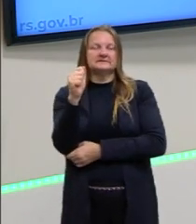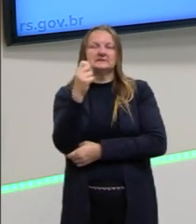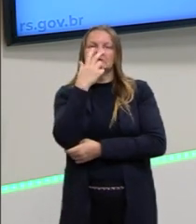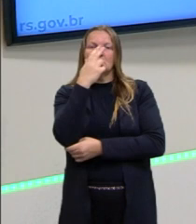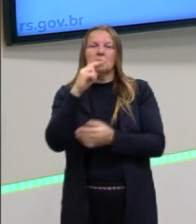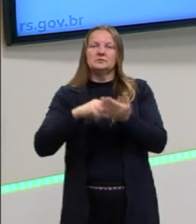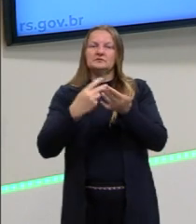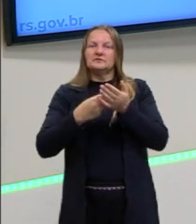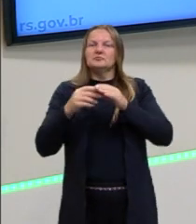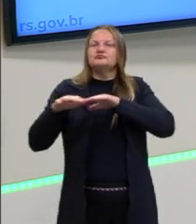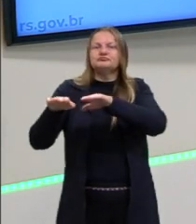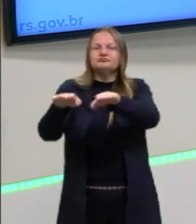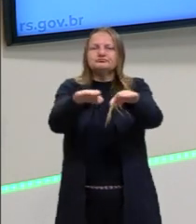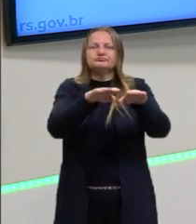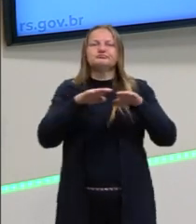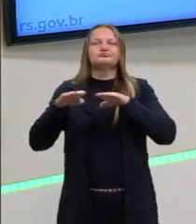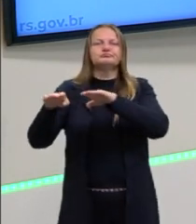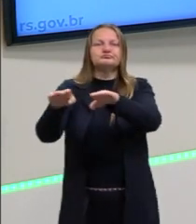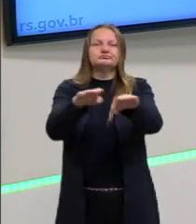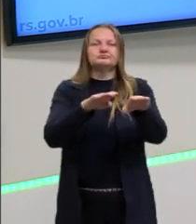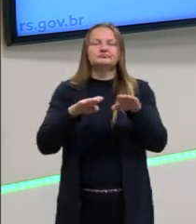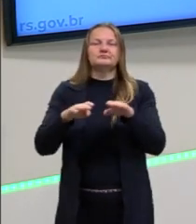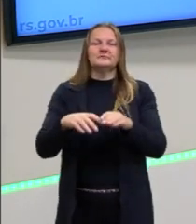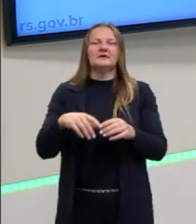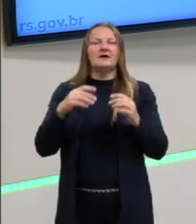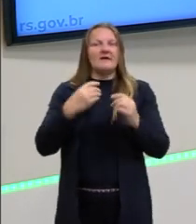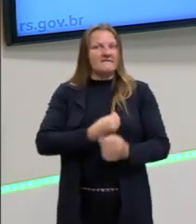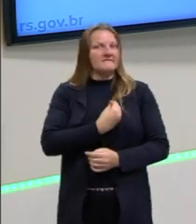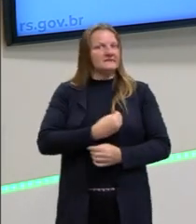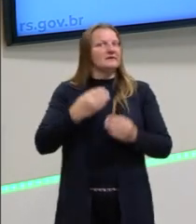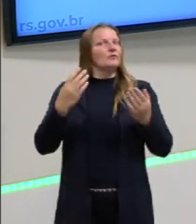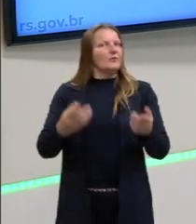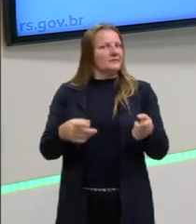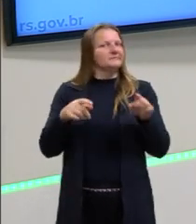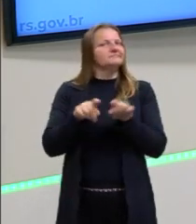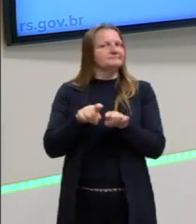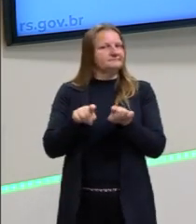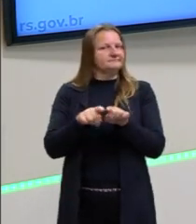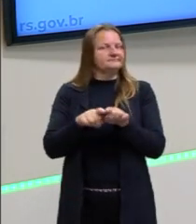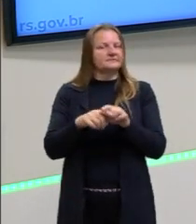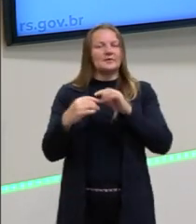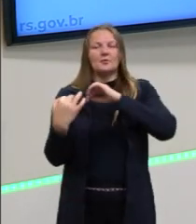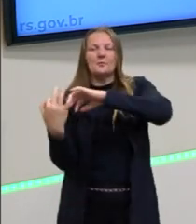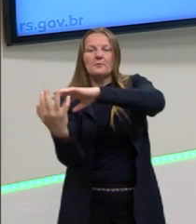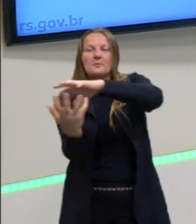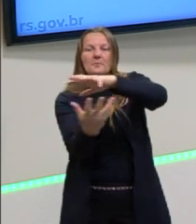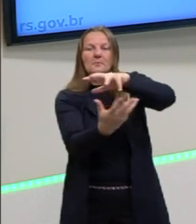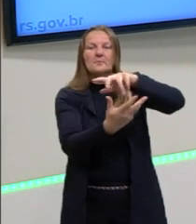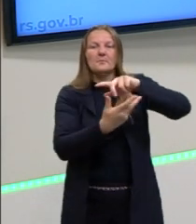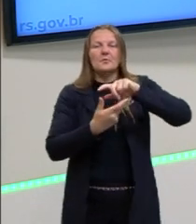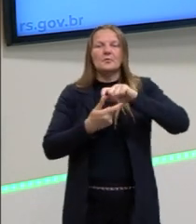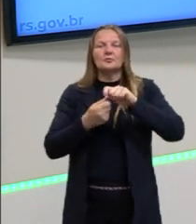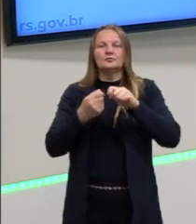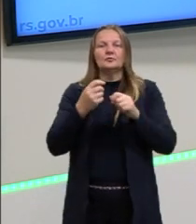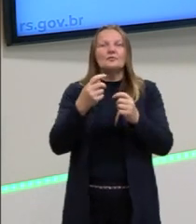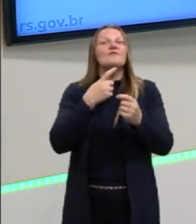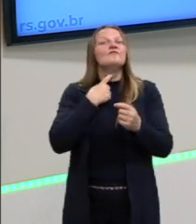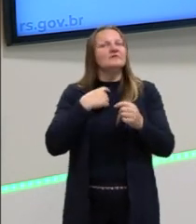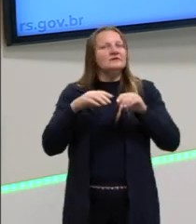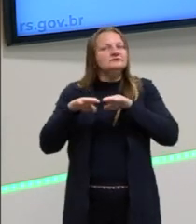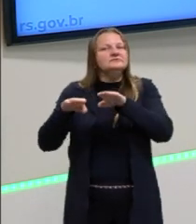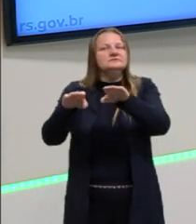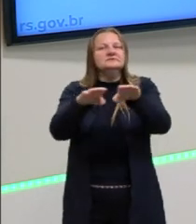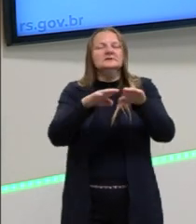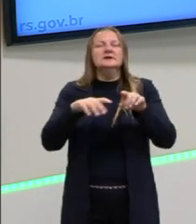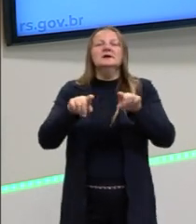pessoas. E aí nós vivemos esse dilema, nós vivemos num mundo que tenta nos homogenizar, mas por